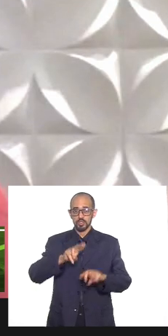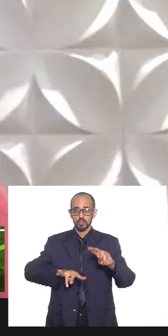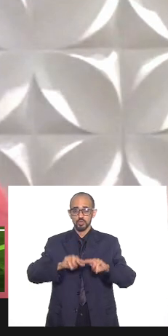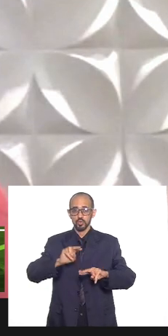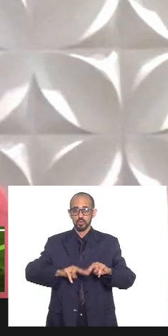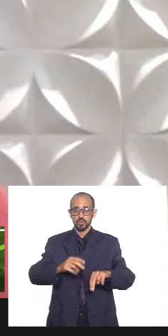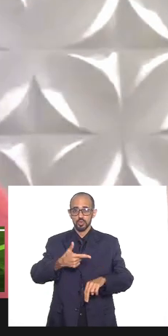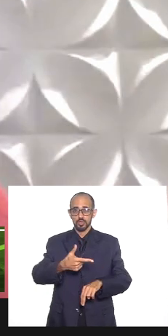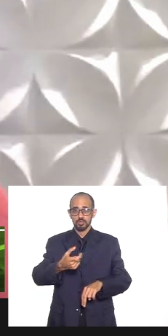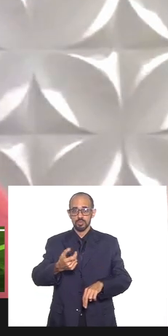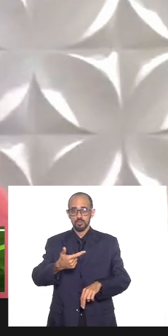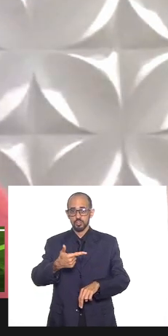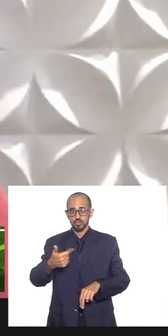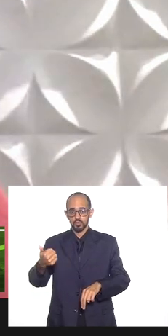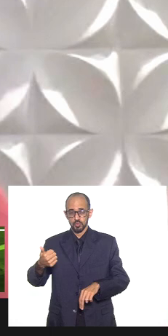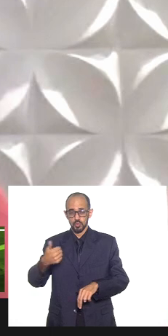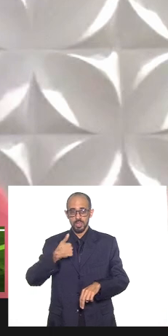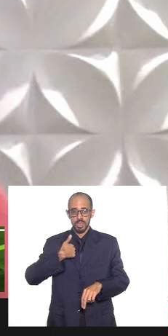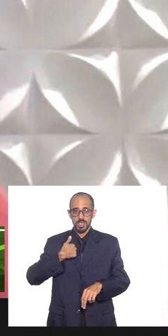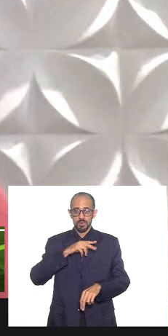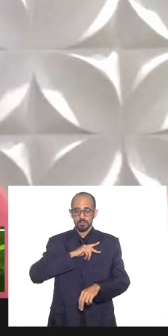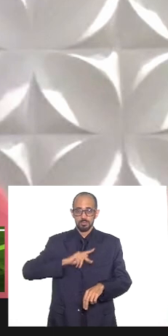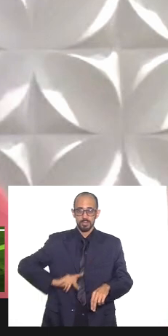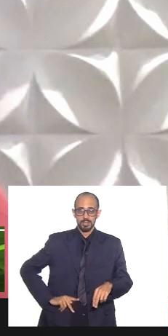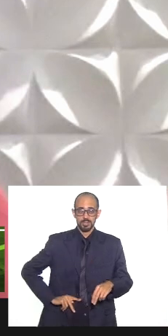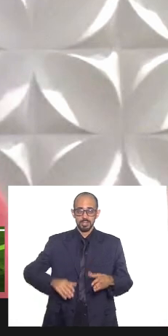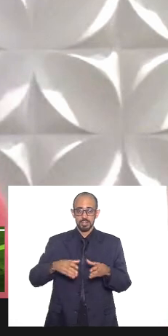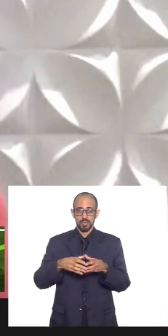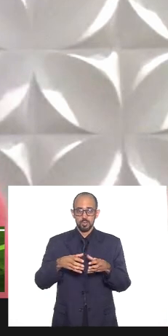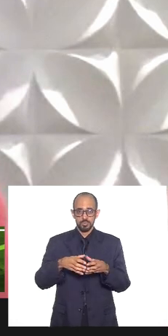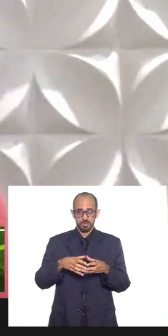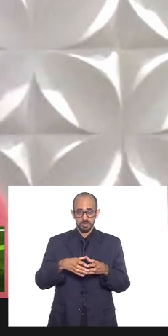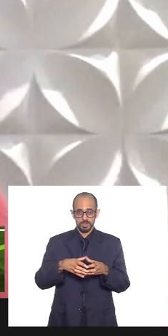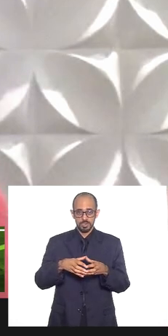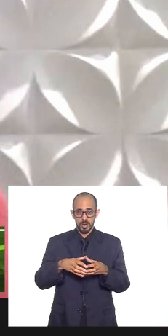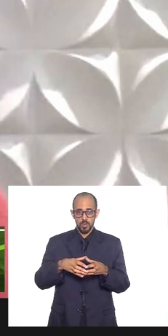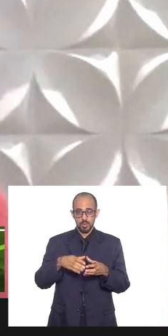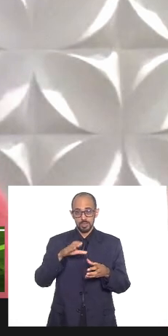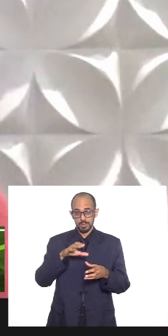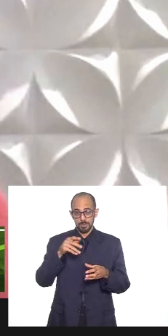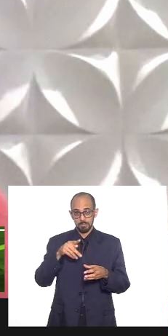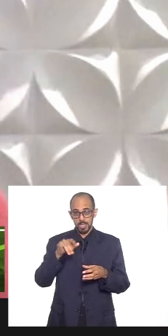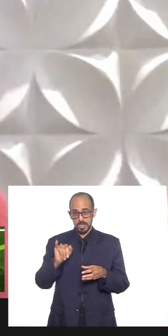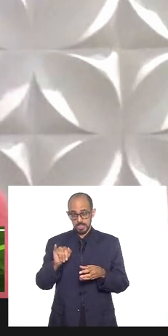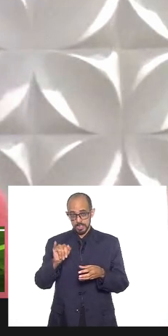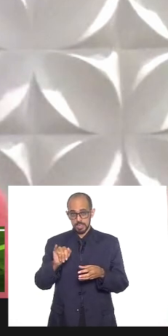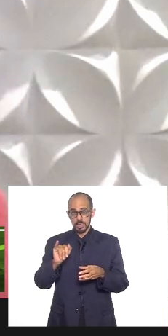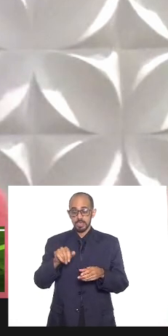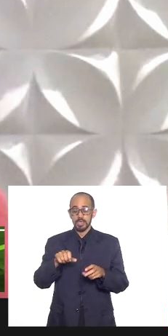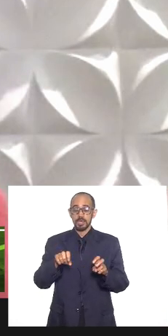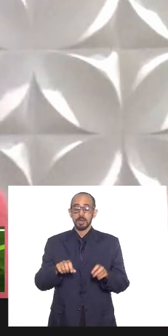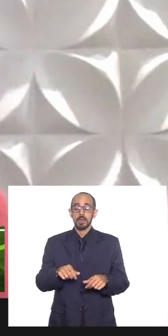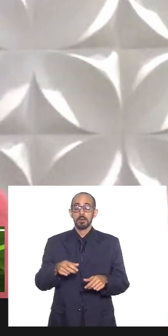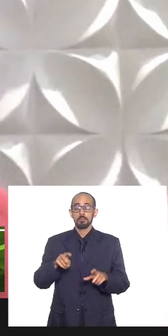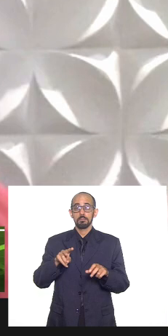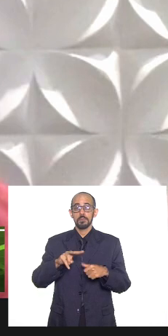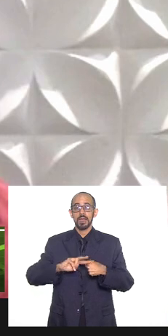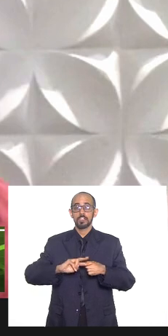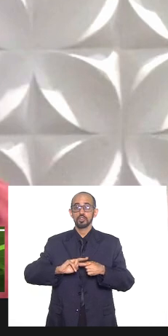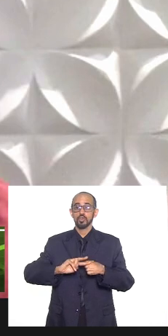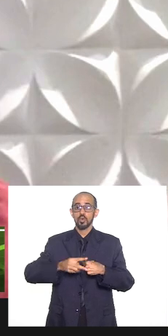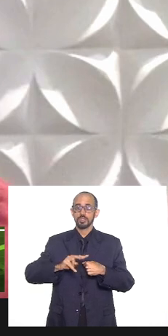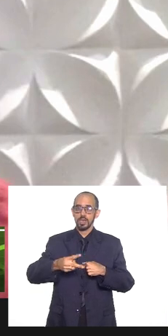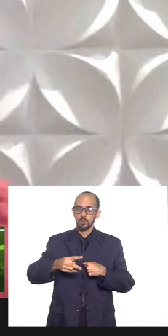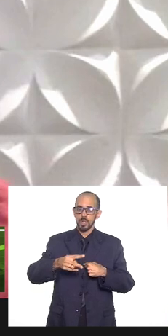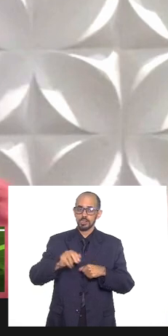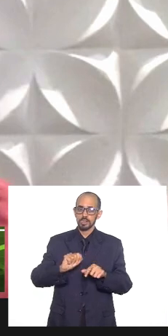na condição de presidente da Comissão Parlamentar de Inquérito, destinada a apurar as causas e consequências dos casos